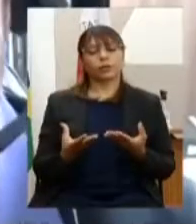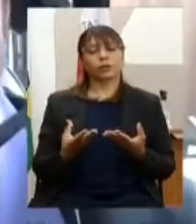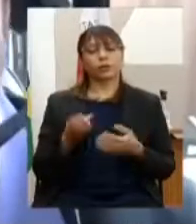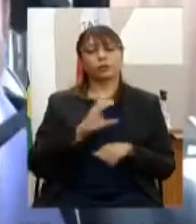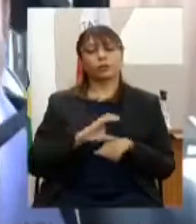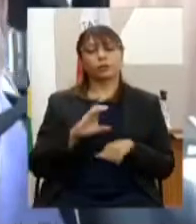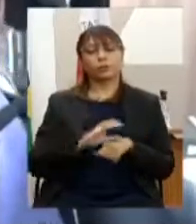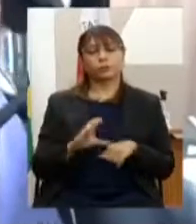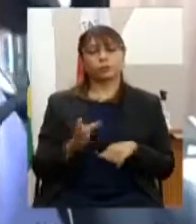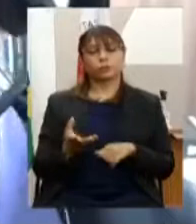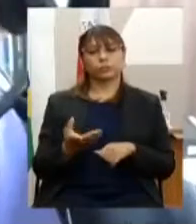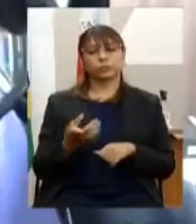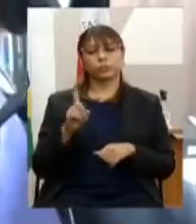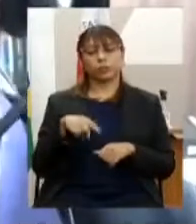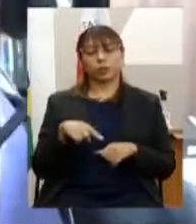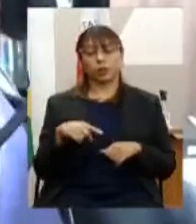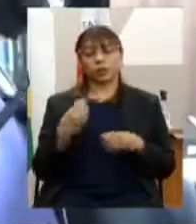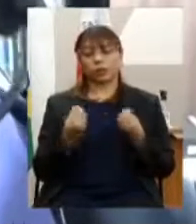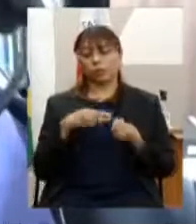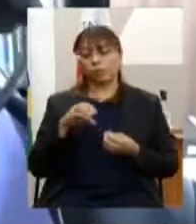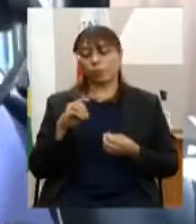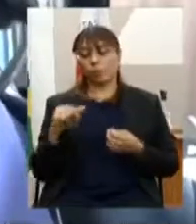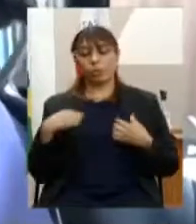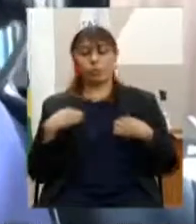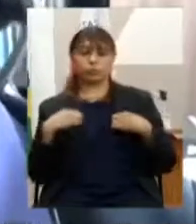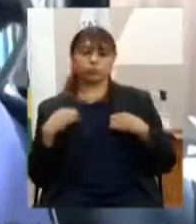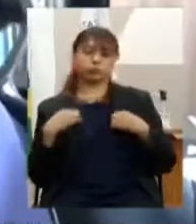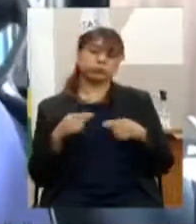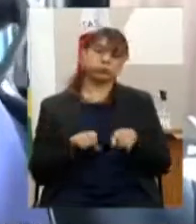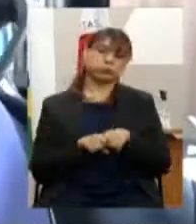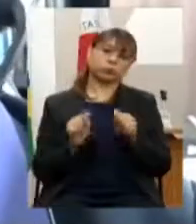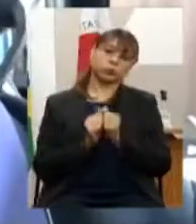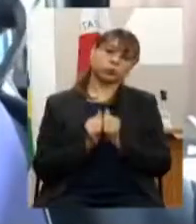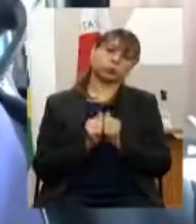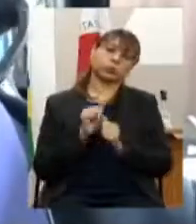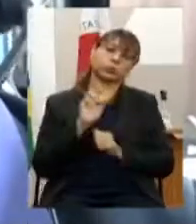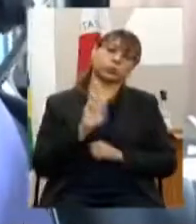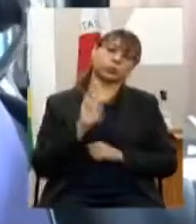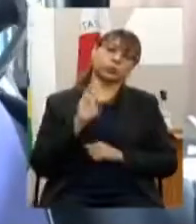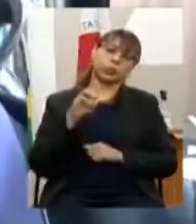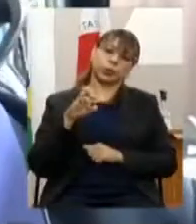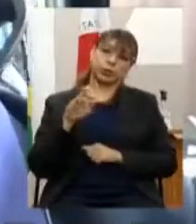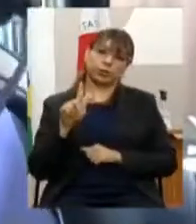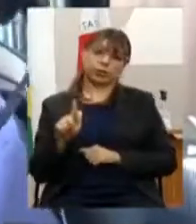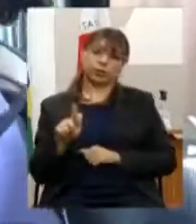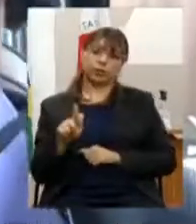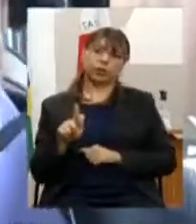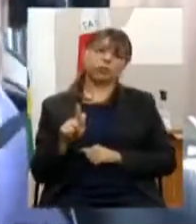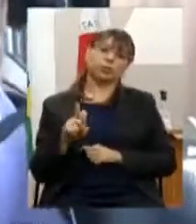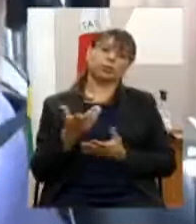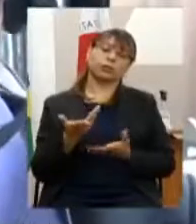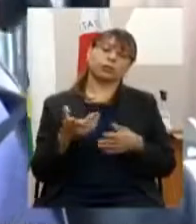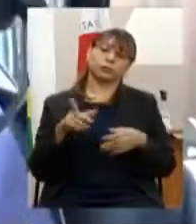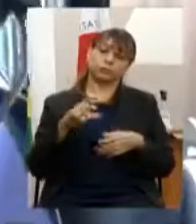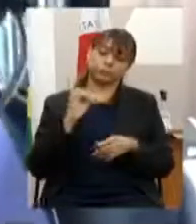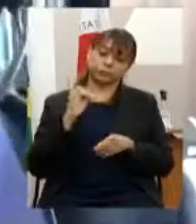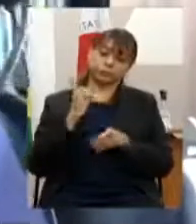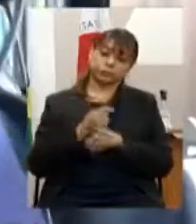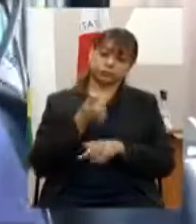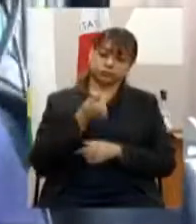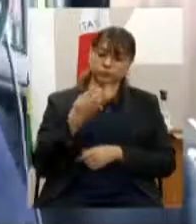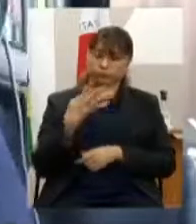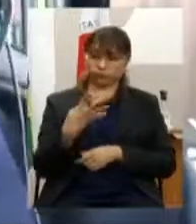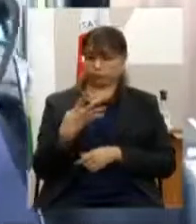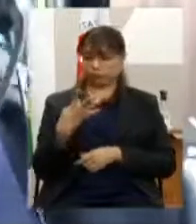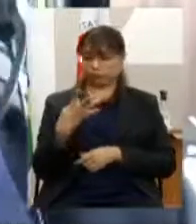cultura da vestimenta e da moda em parceria com a Weng Design a ser realizado em 14 encontros precedidos